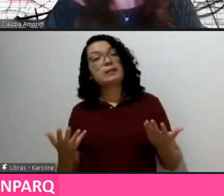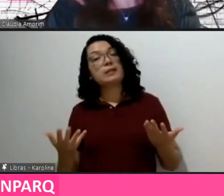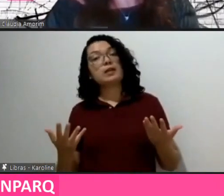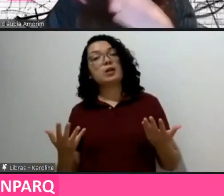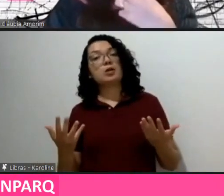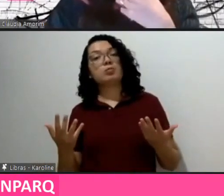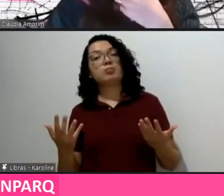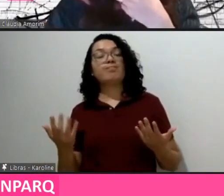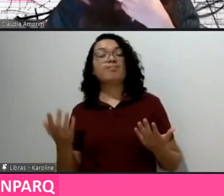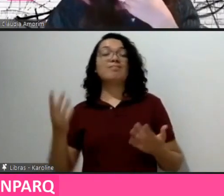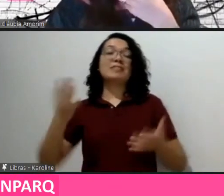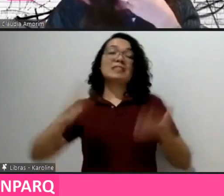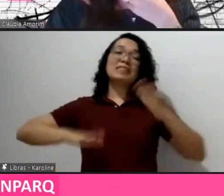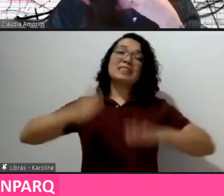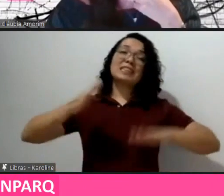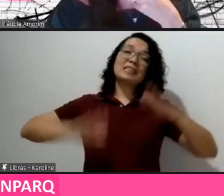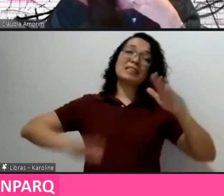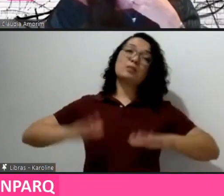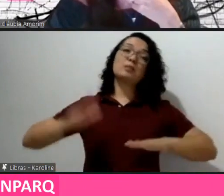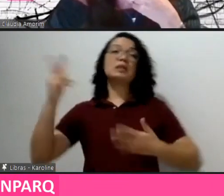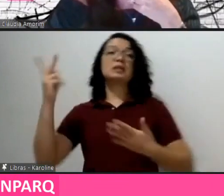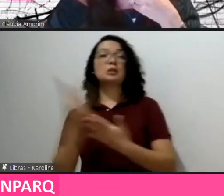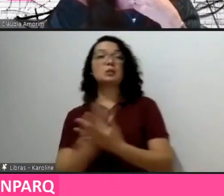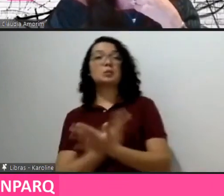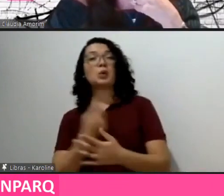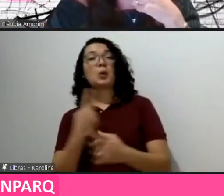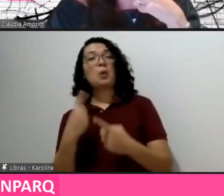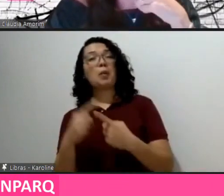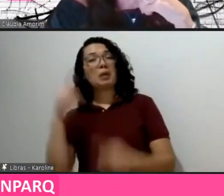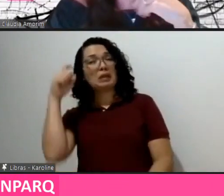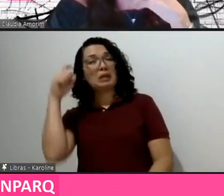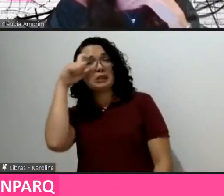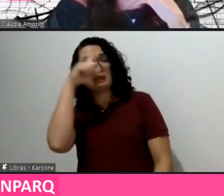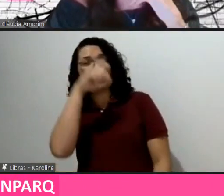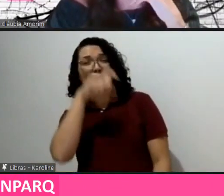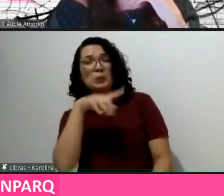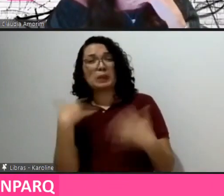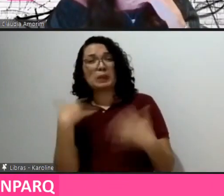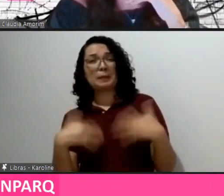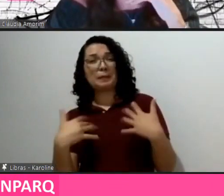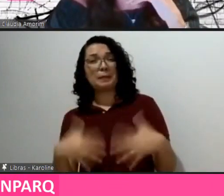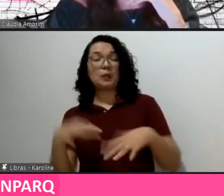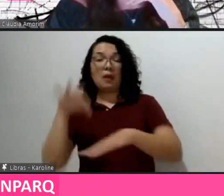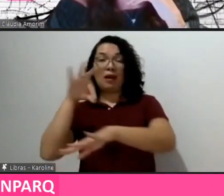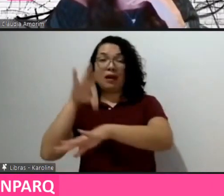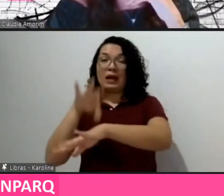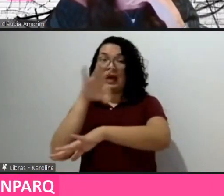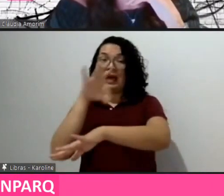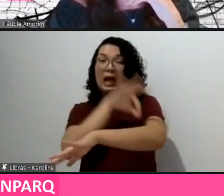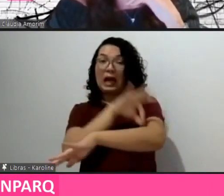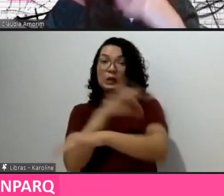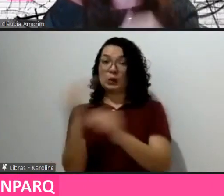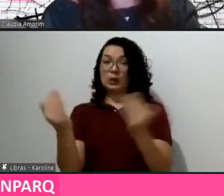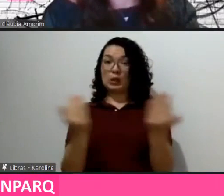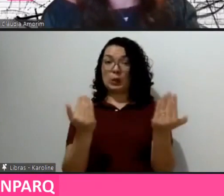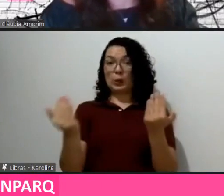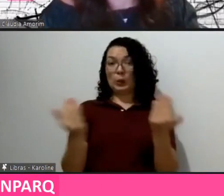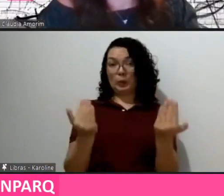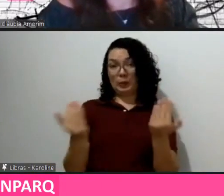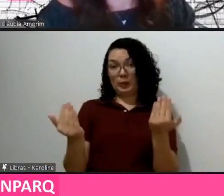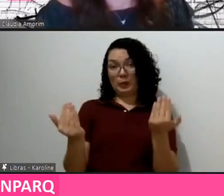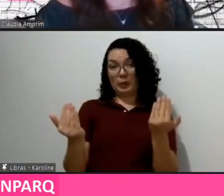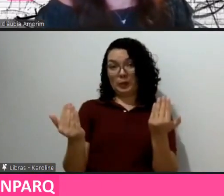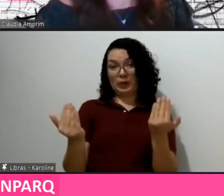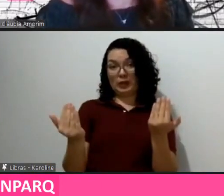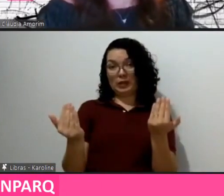circunstância que nos dificulta muito a arquitetura, comparando o que significa arquitetura em